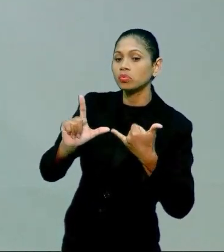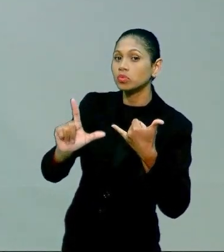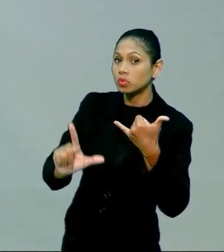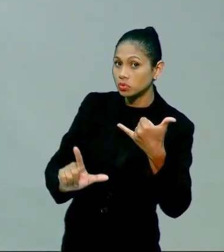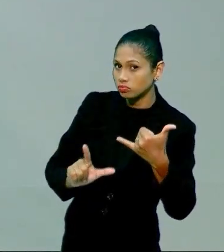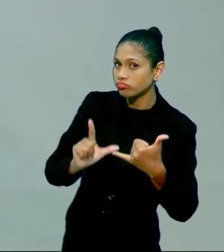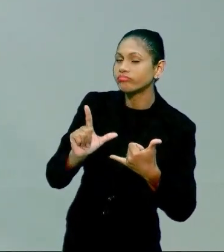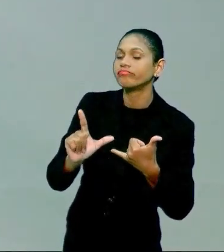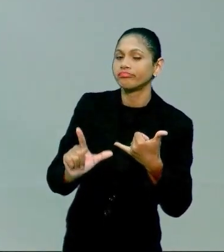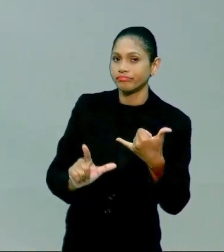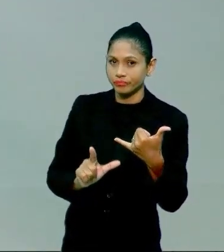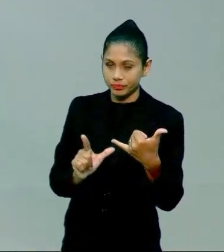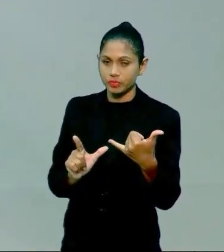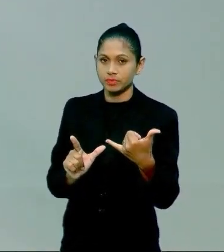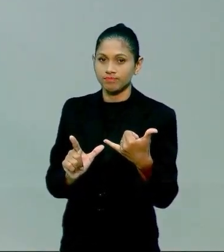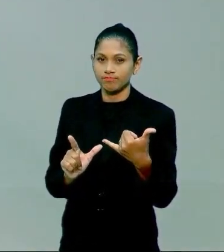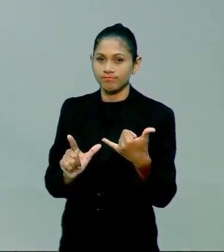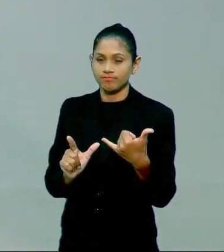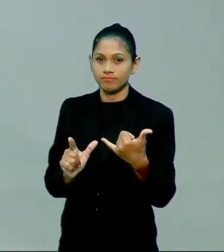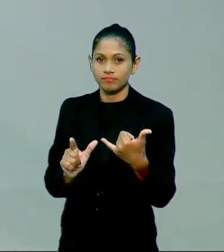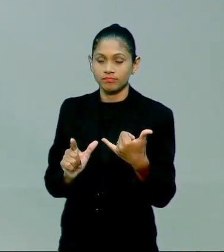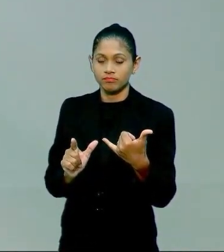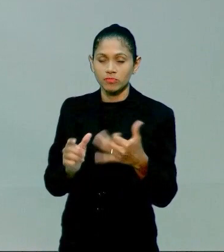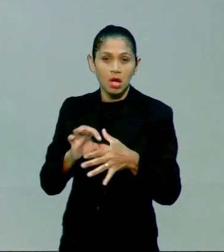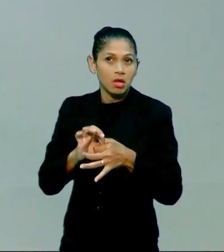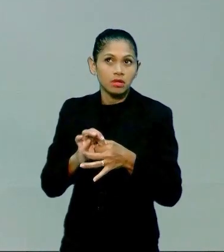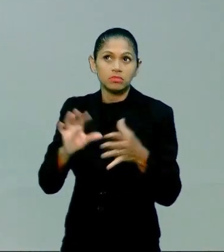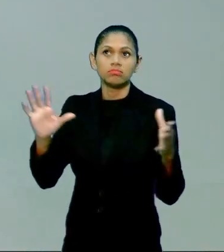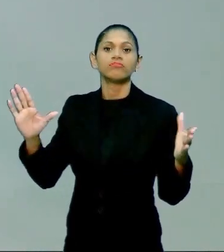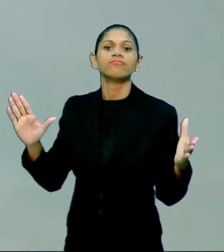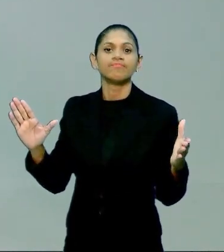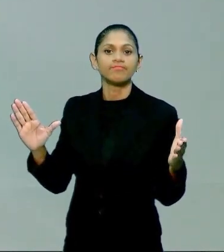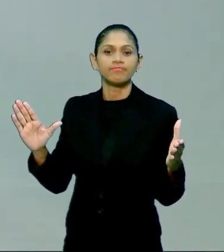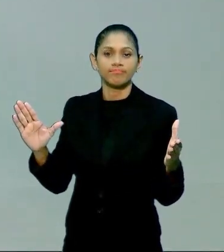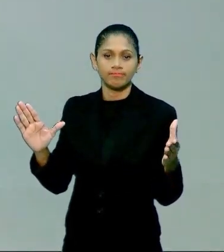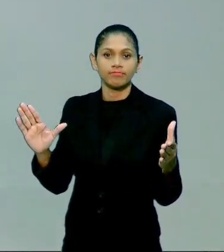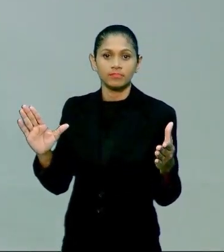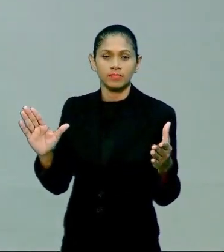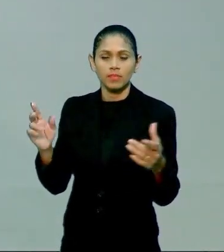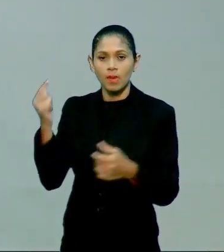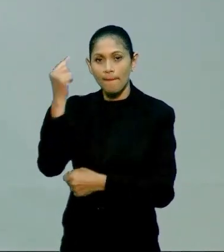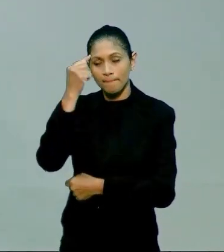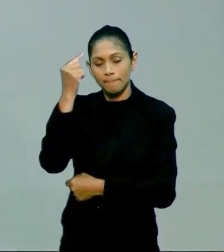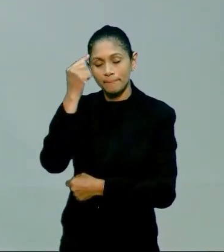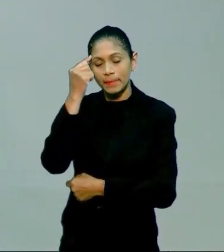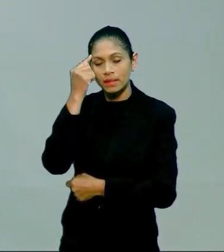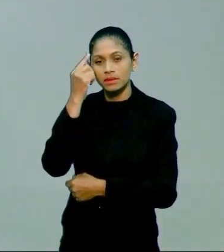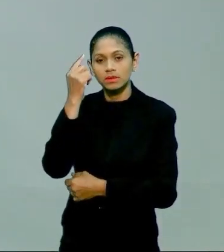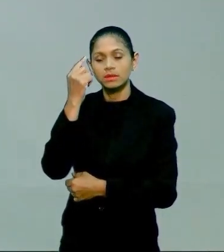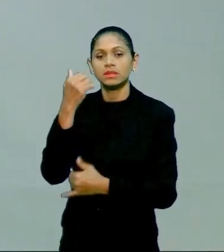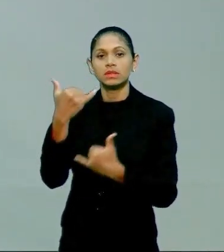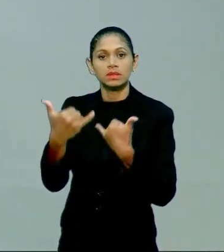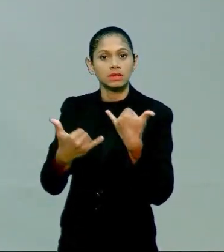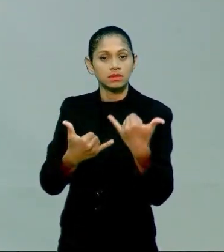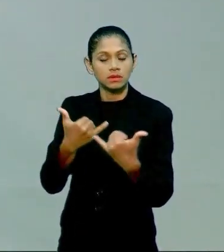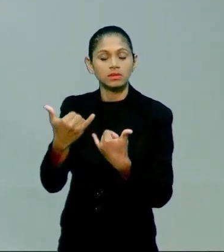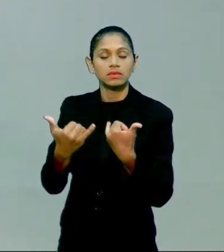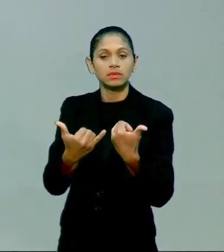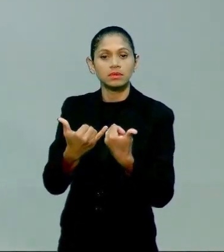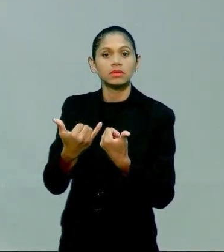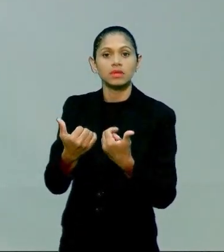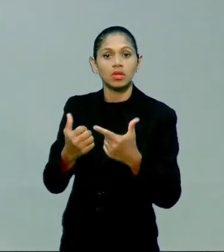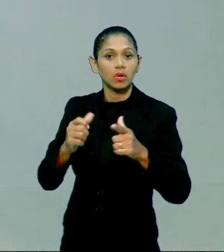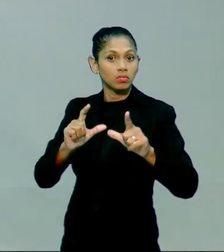essa energia de... Estou livre. Pensem nas brincadeiras como atividades lúdicas e essas atividades lúdicas como